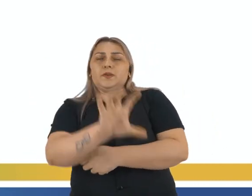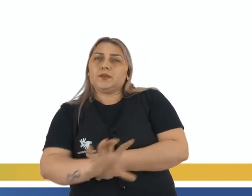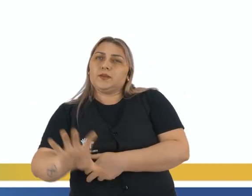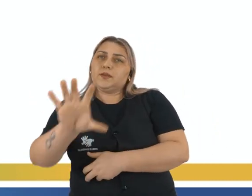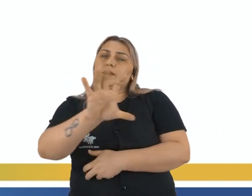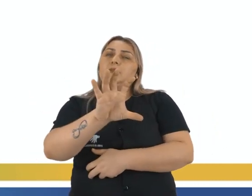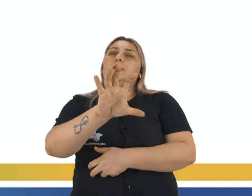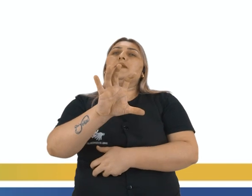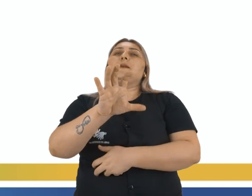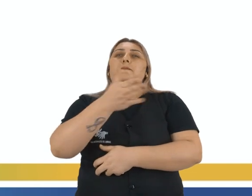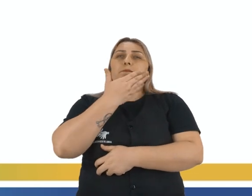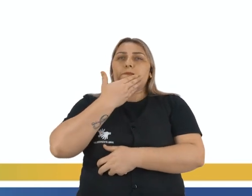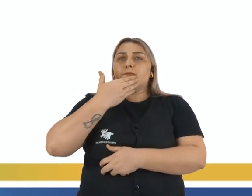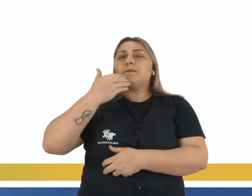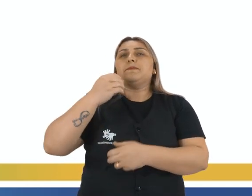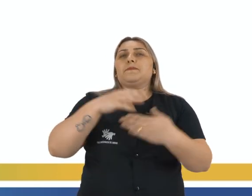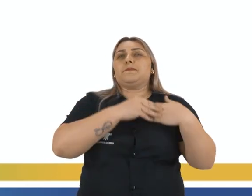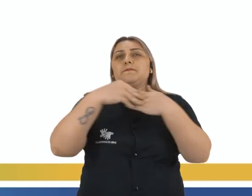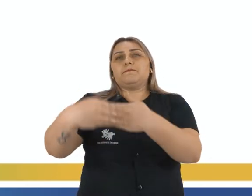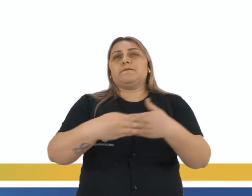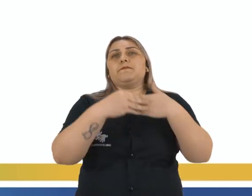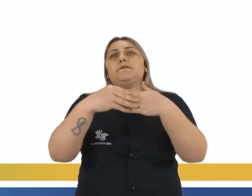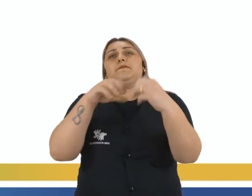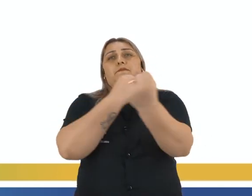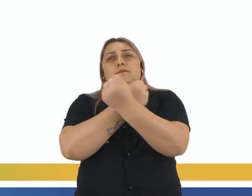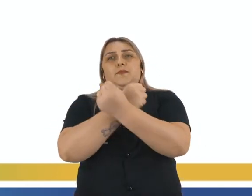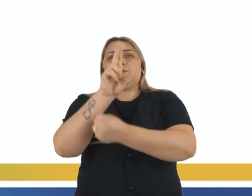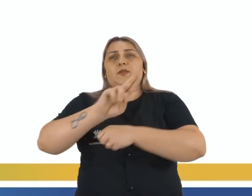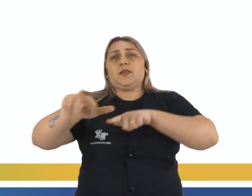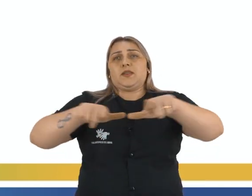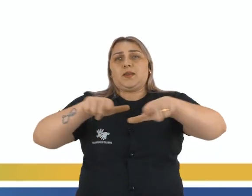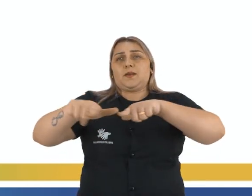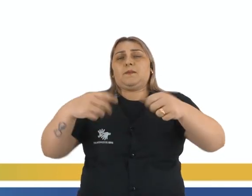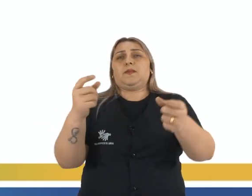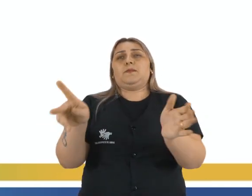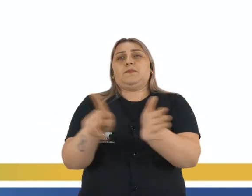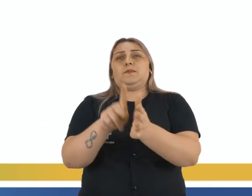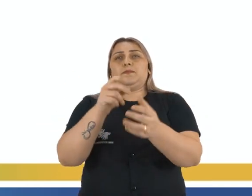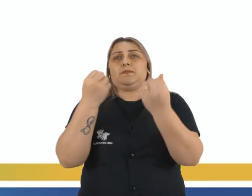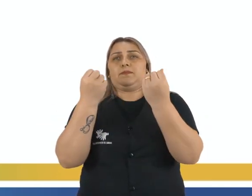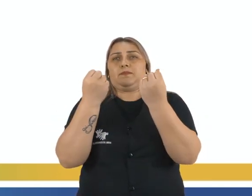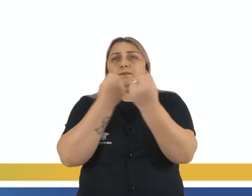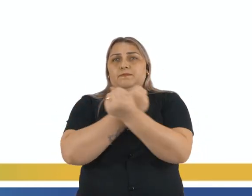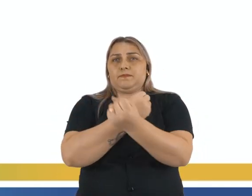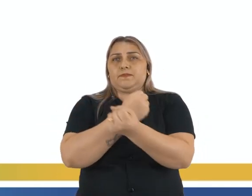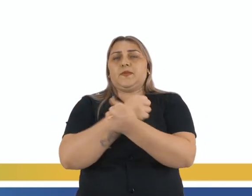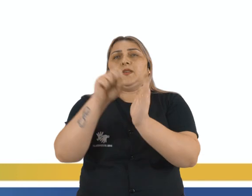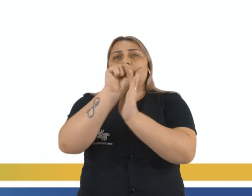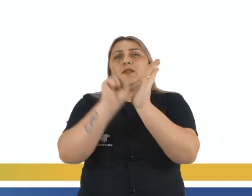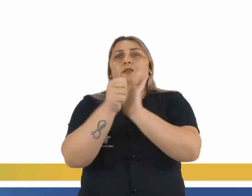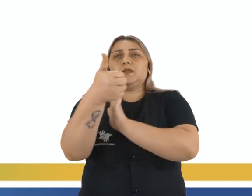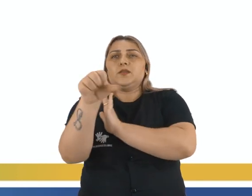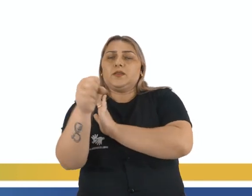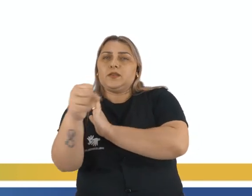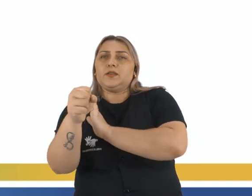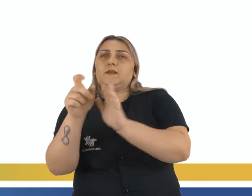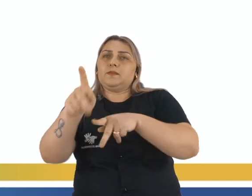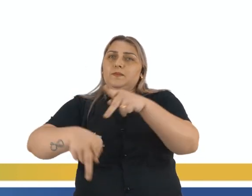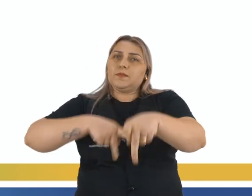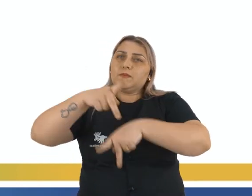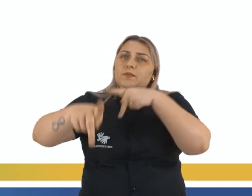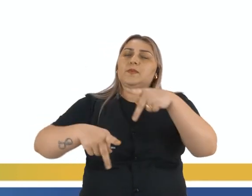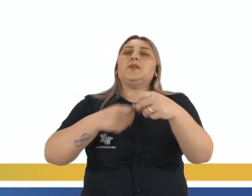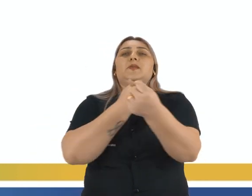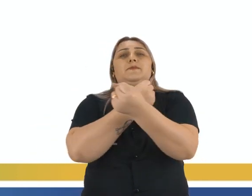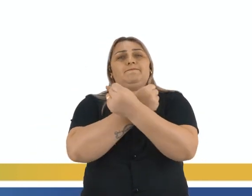vez levarem mais escravos, a utilizarem mais mão de obra escrava. Então, lá por volta do século XVIII, a população de